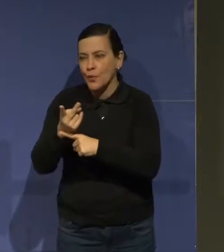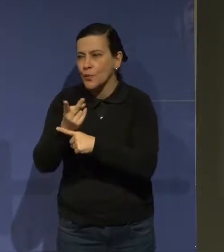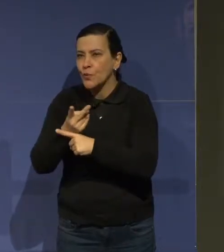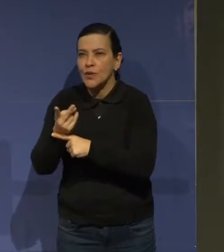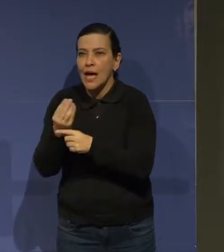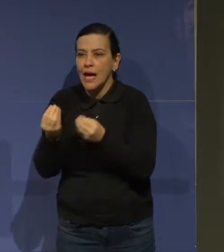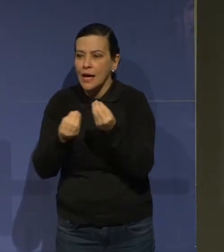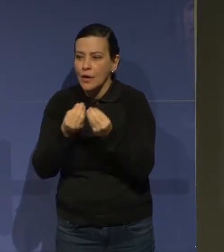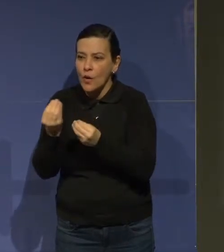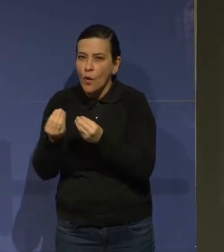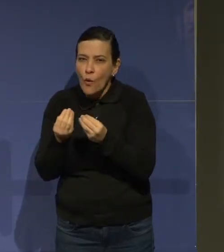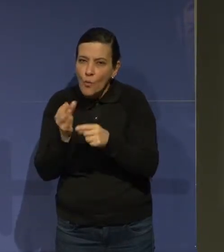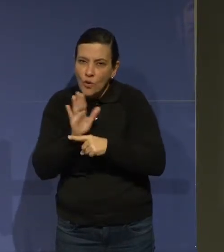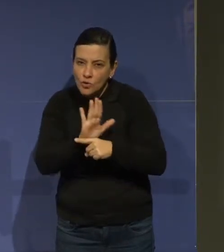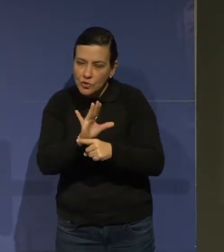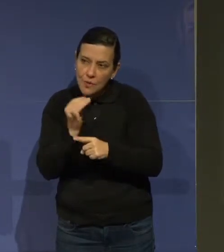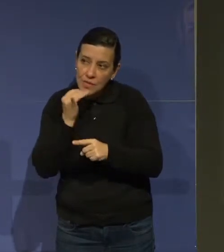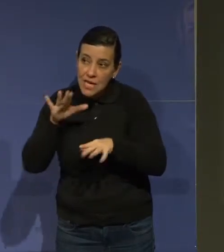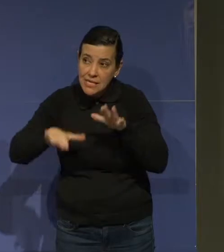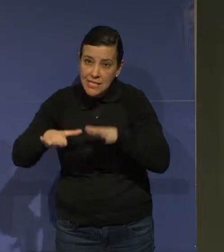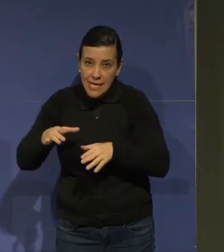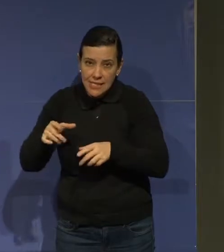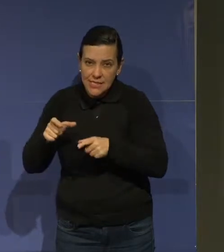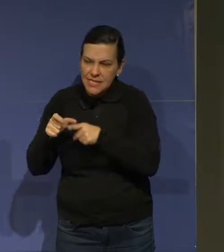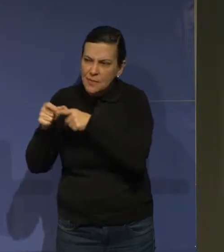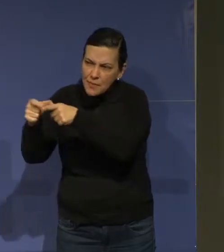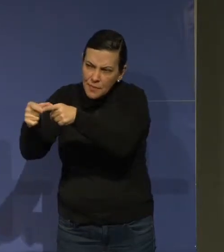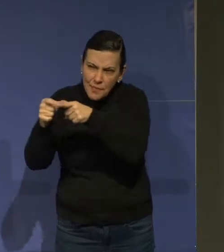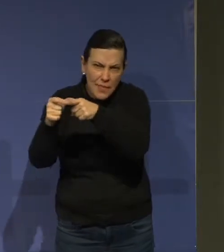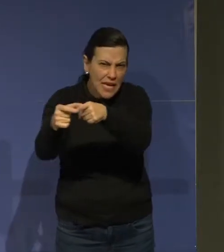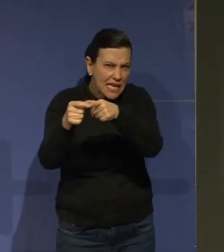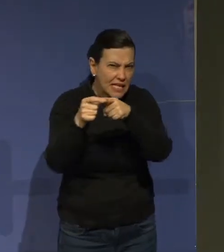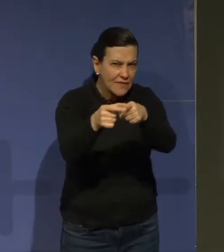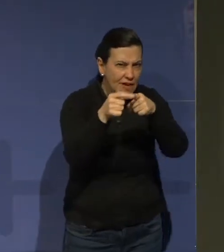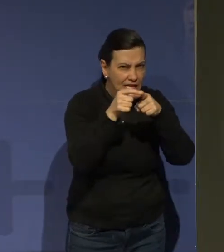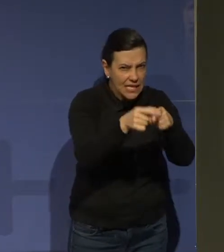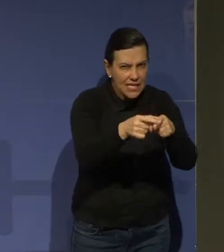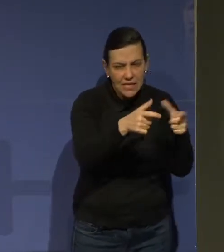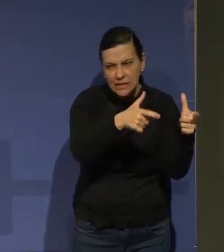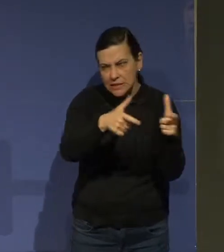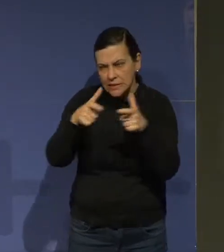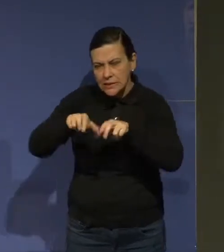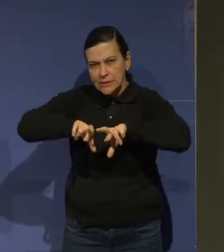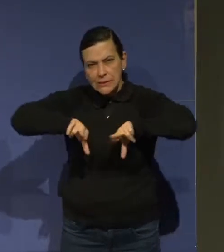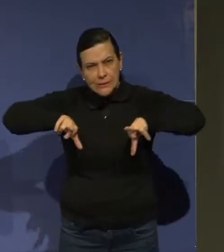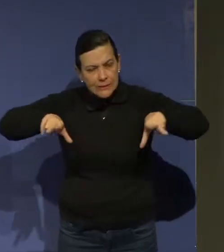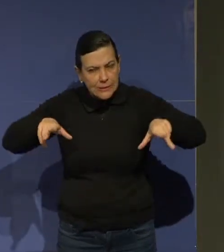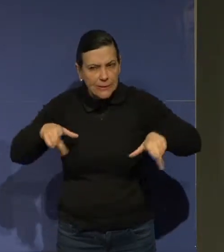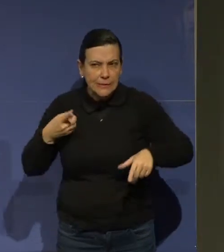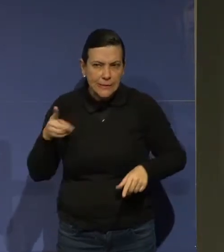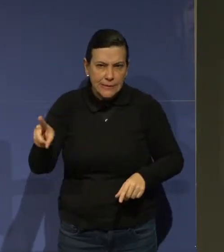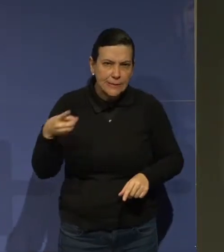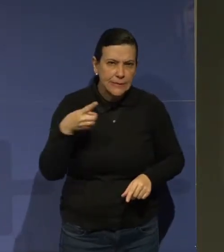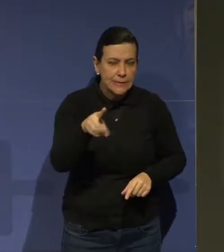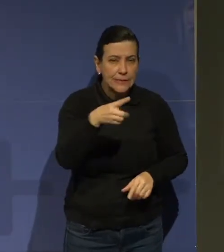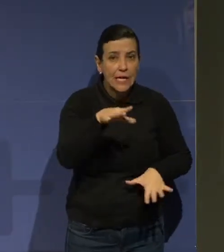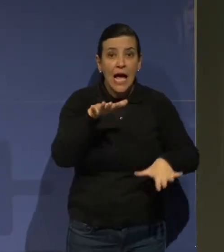pobre, 100 mega, que é o custo médio, o peso médio de uma ligação, de uma chamada